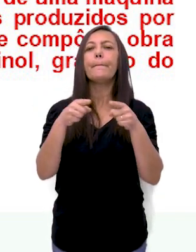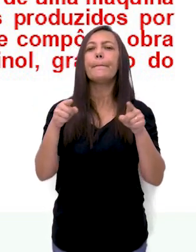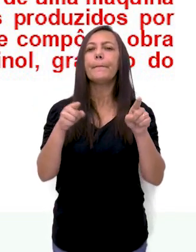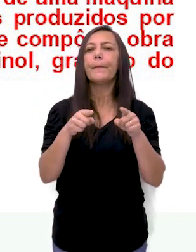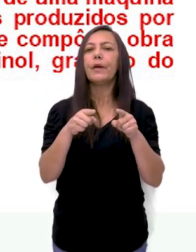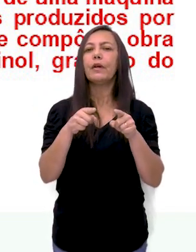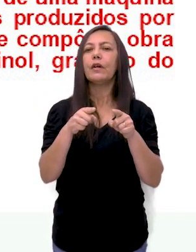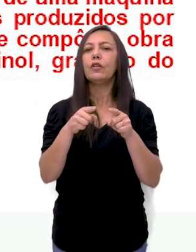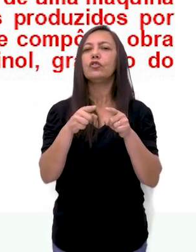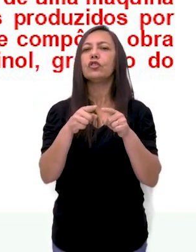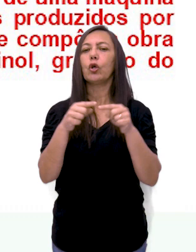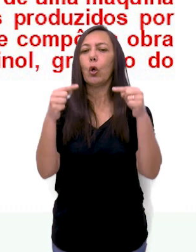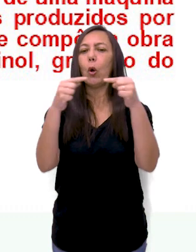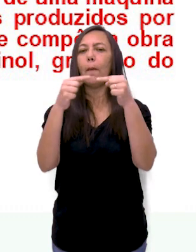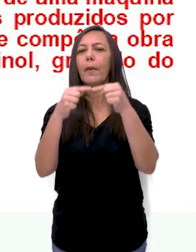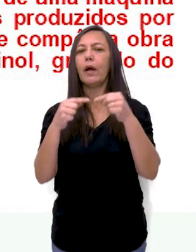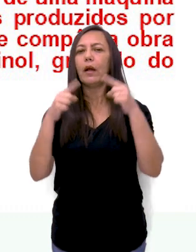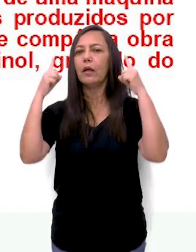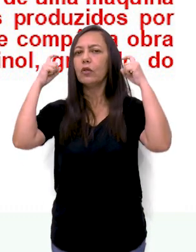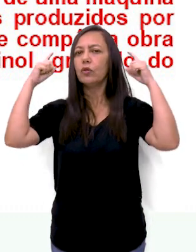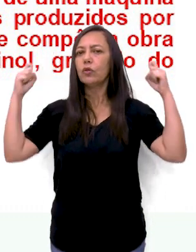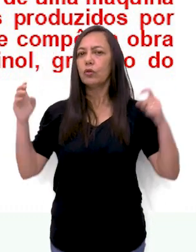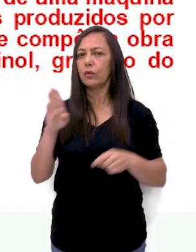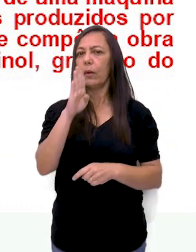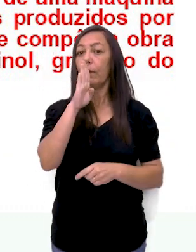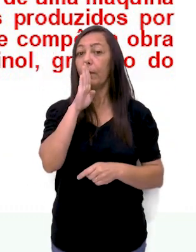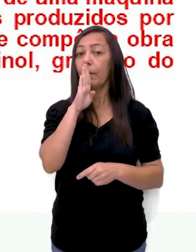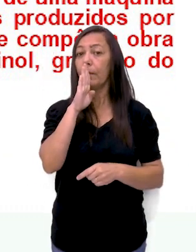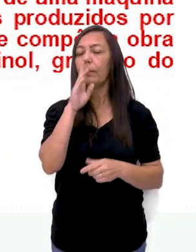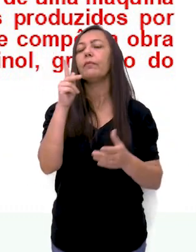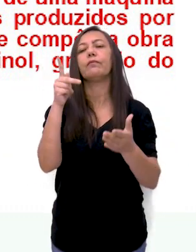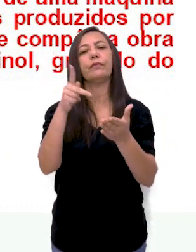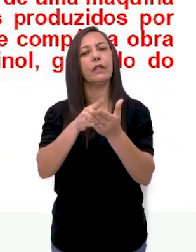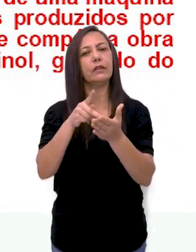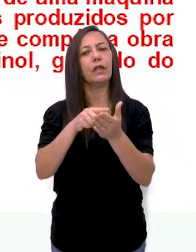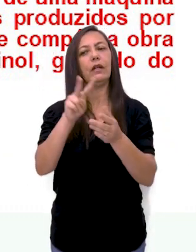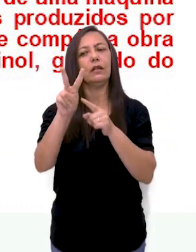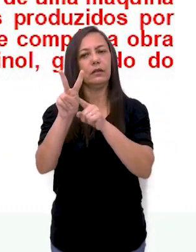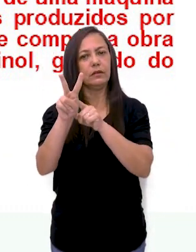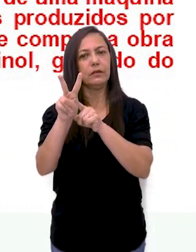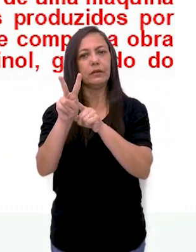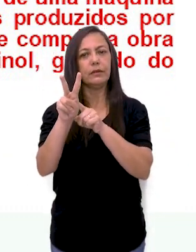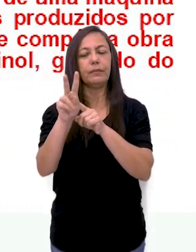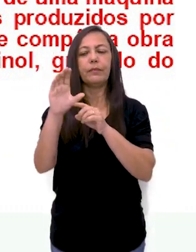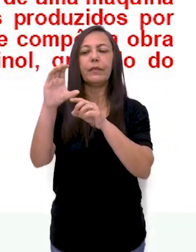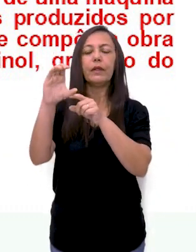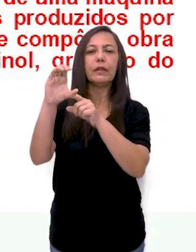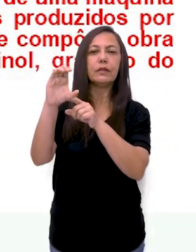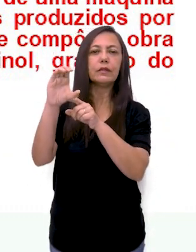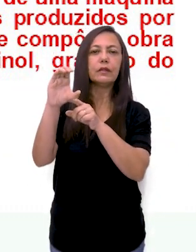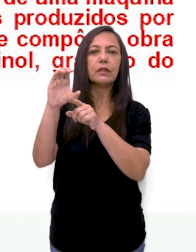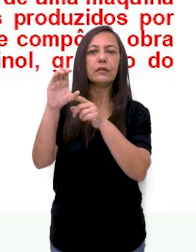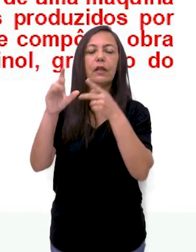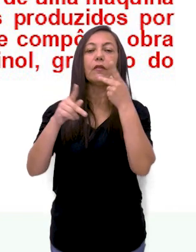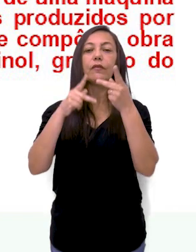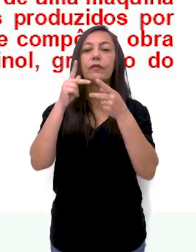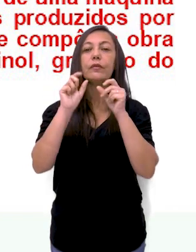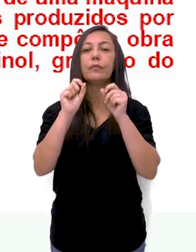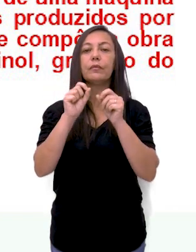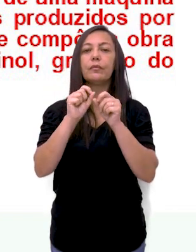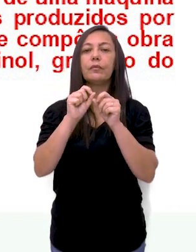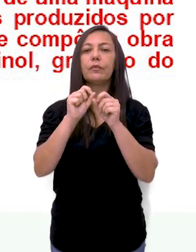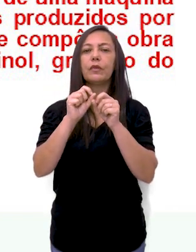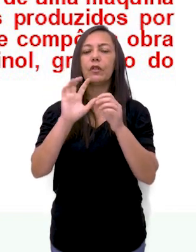arte de combinar sons e silêncio. Também verdadeiro. Na alternativa C, fala, as